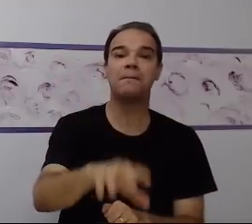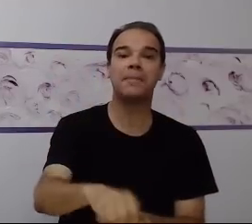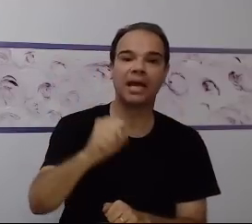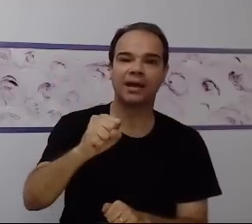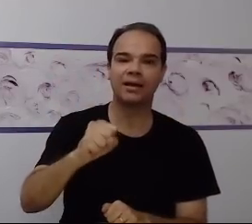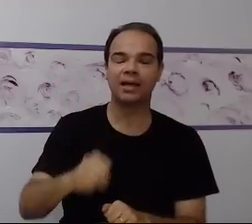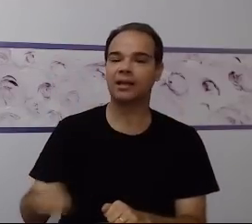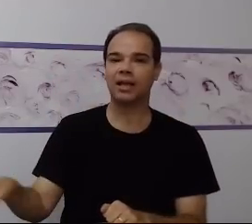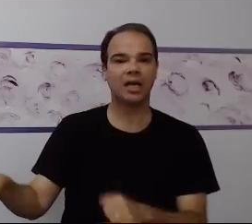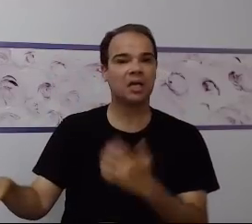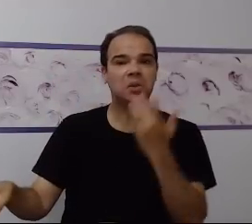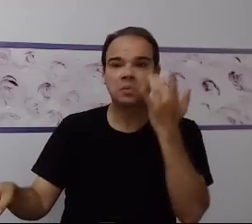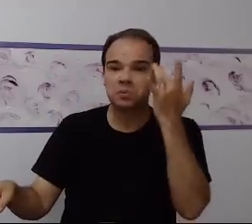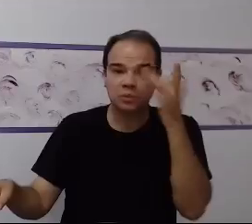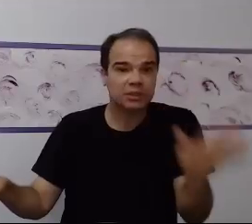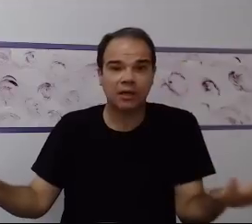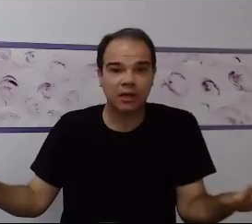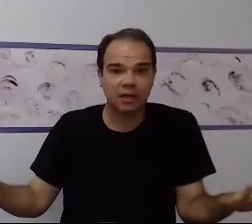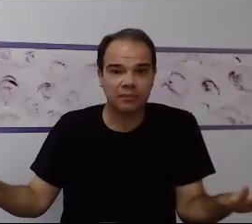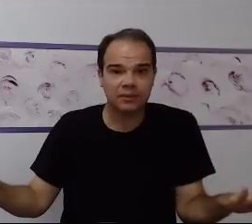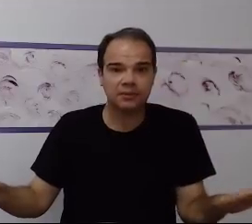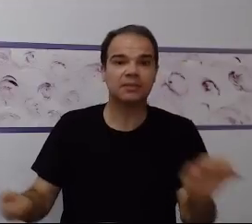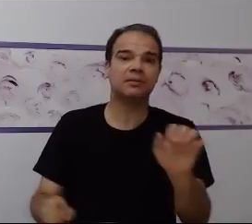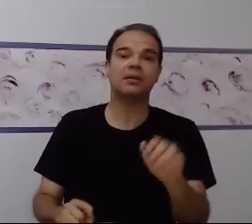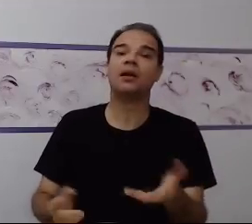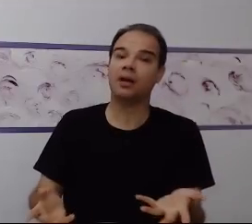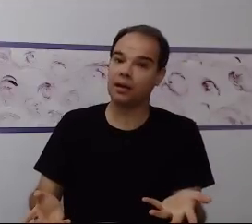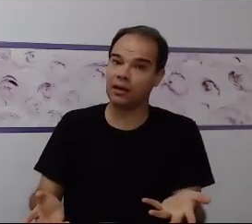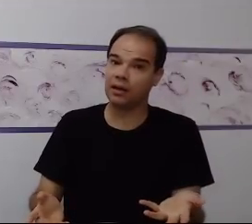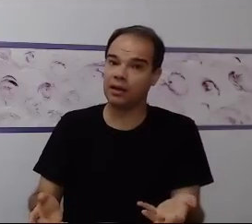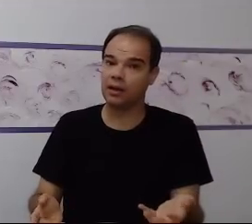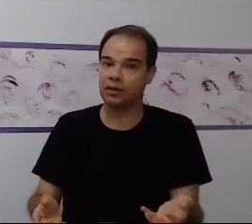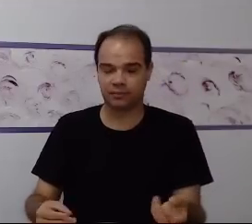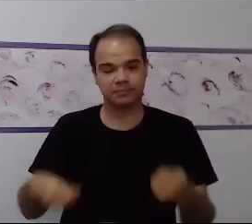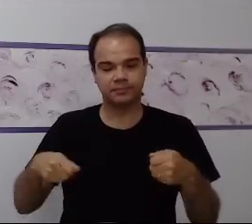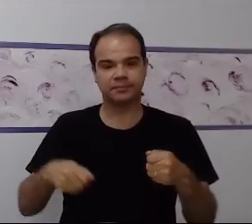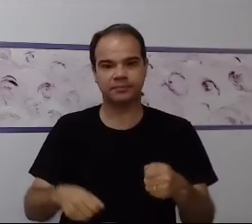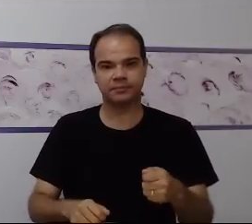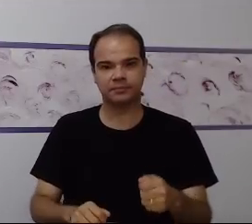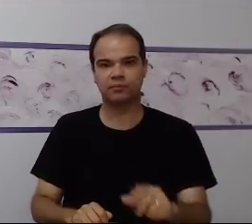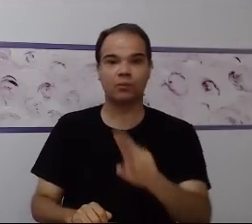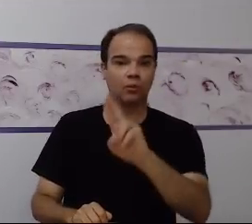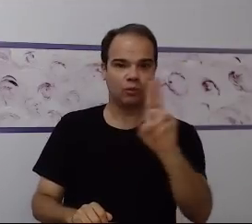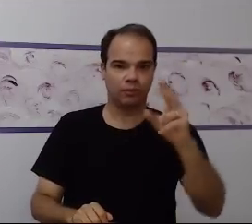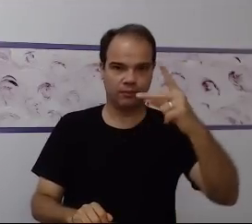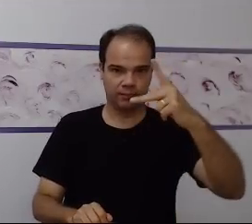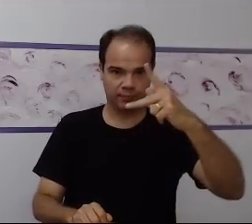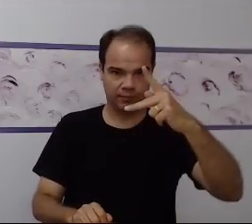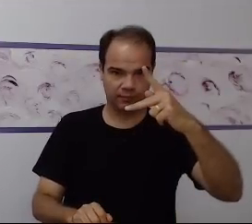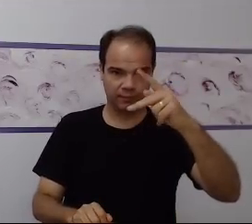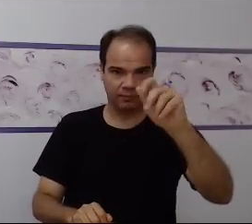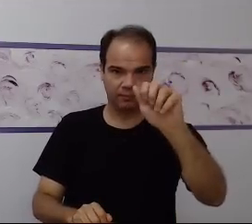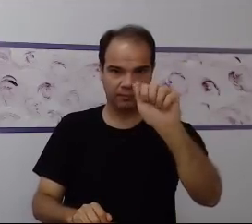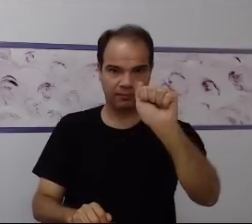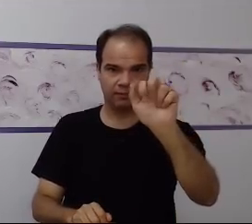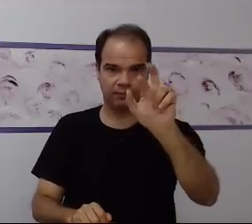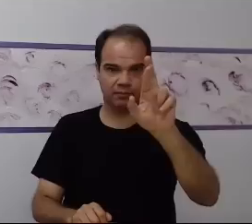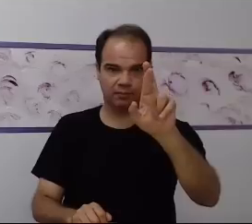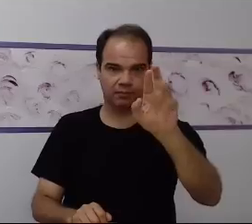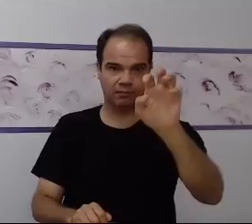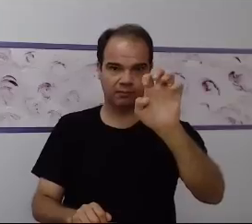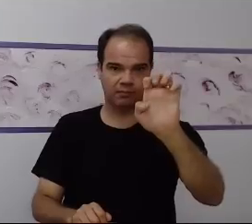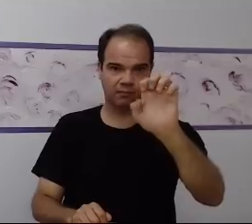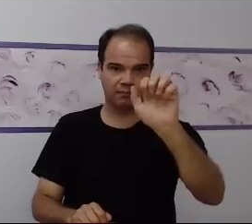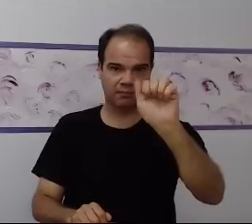começo a trabalhar tudo isso dentro do pareamento. Começo, se for preciso, lá da base, como a Mari